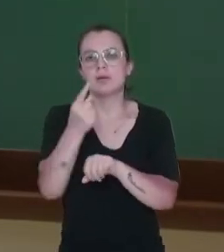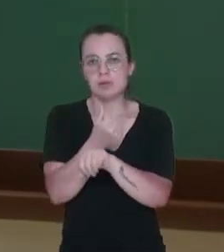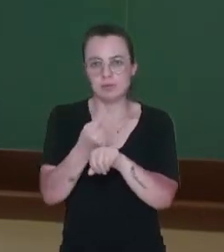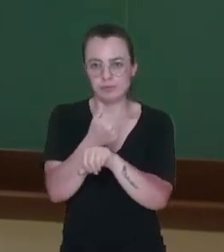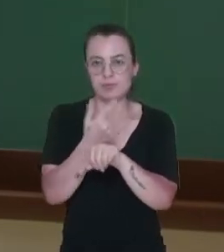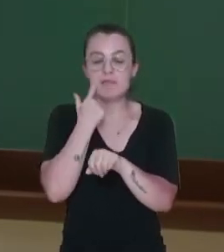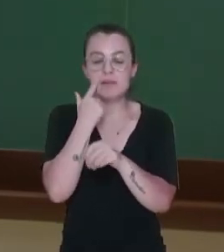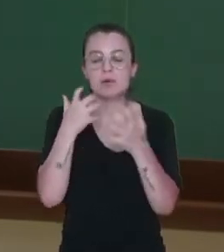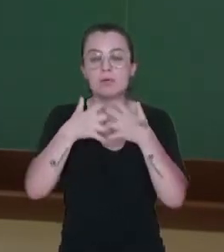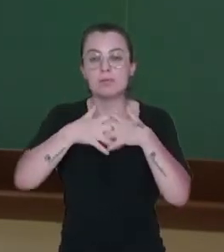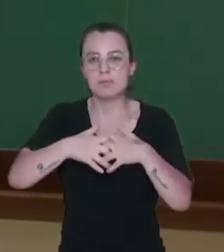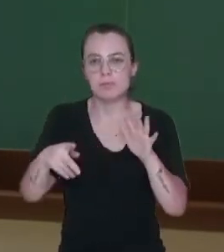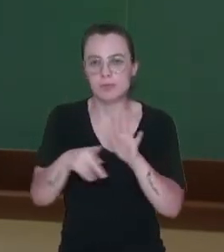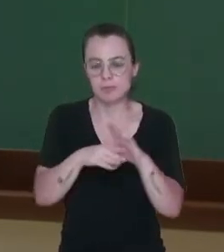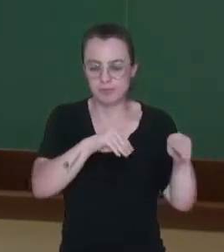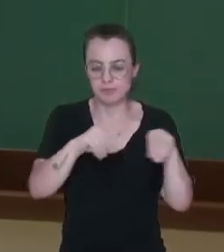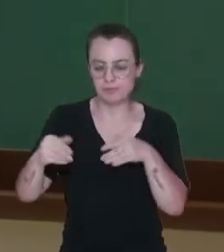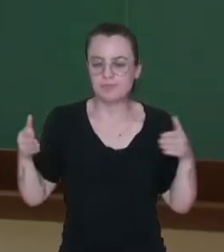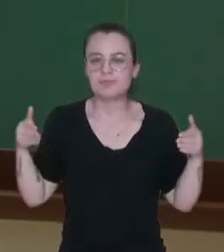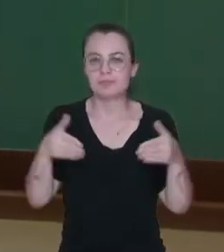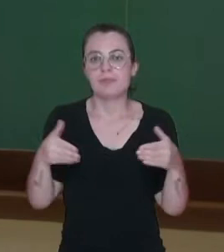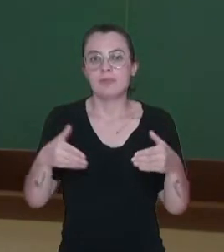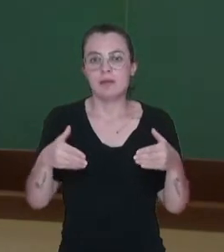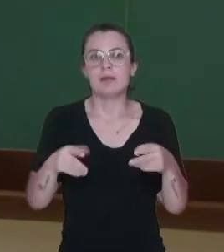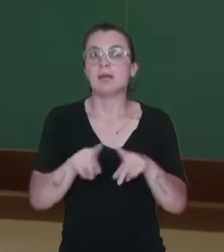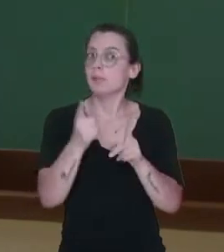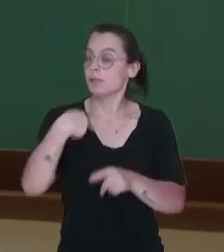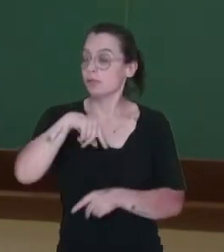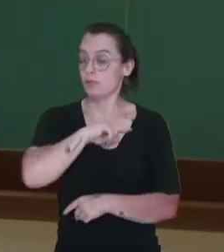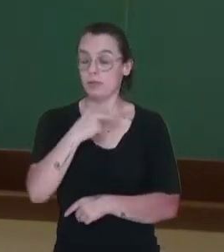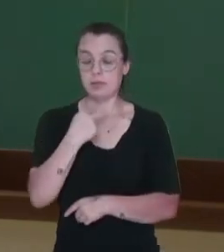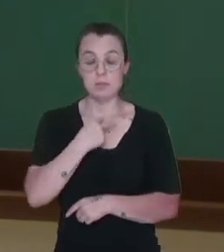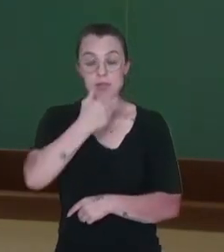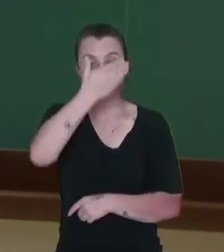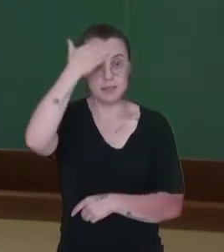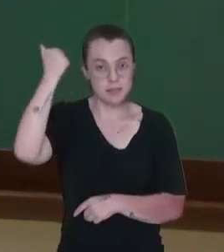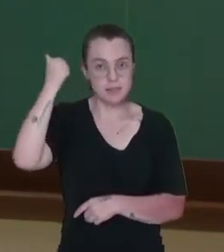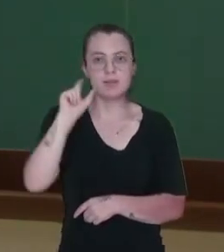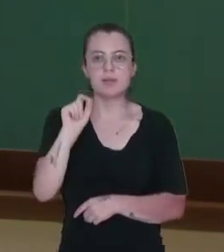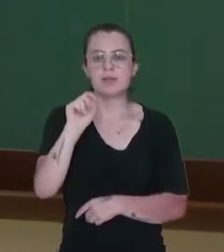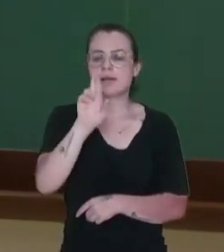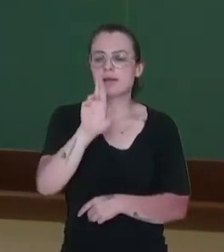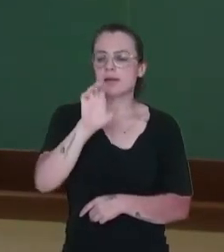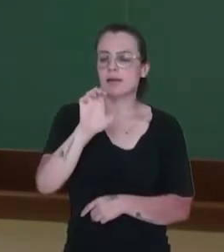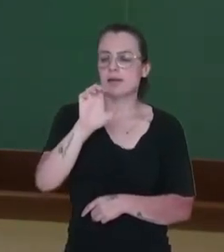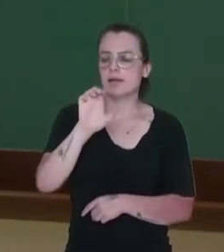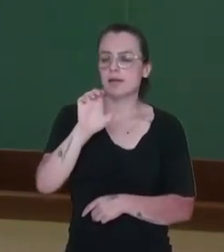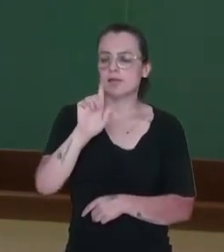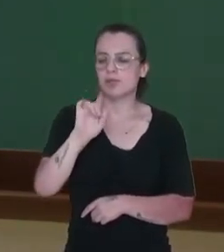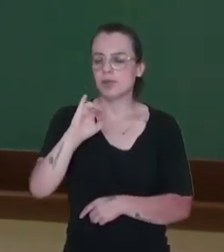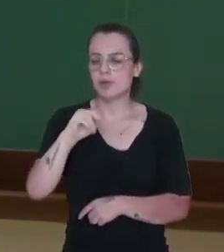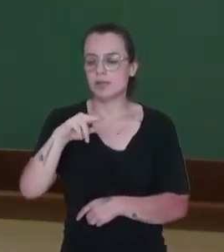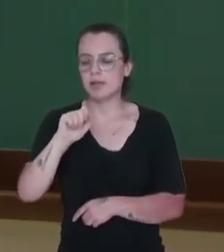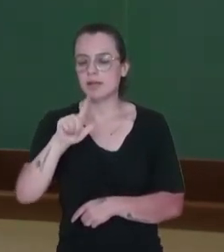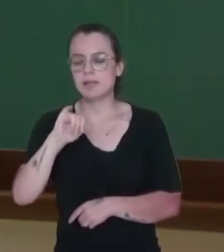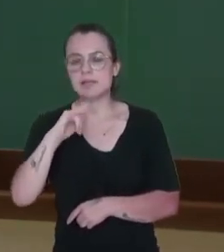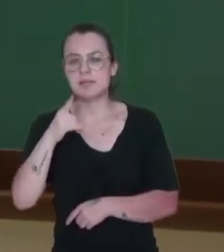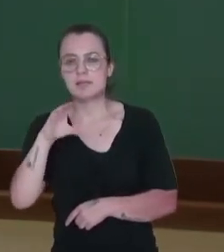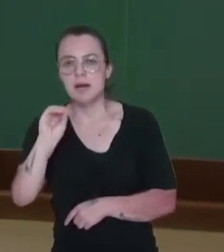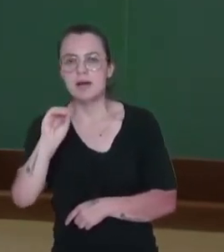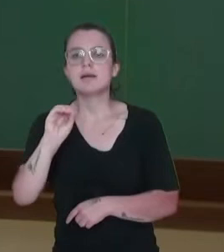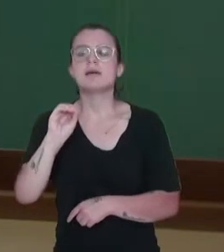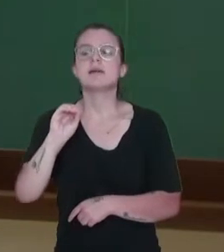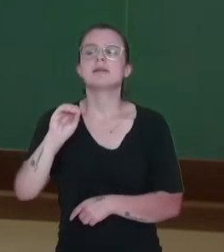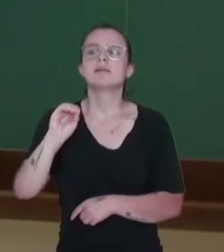Certo? Mas não podemos esquecer que regionalizar é dividir o espaço geográfico